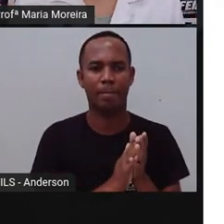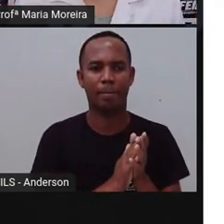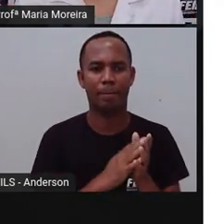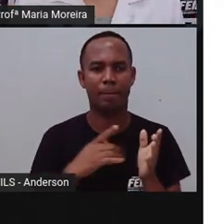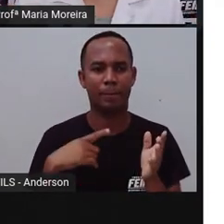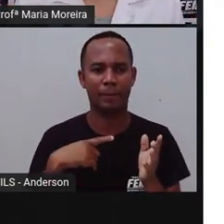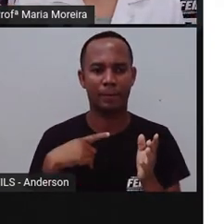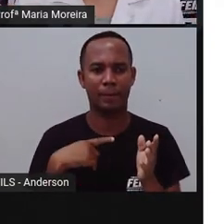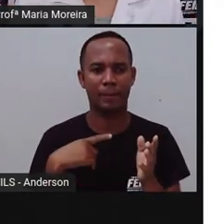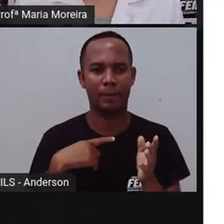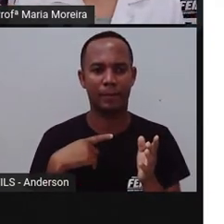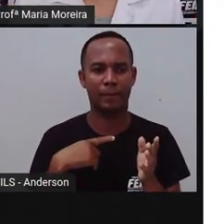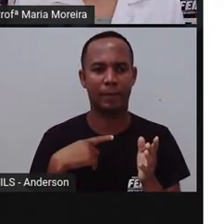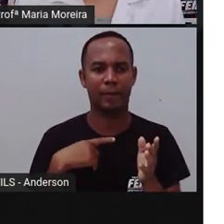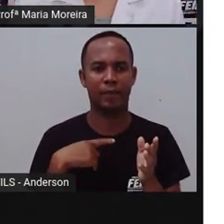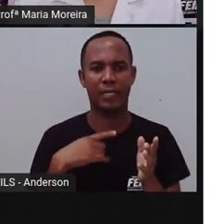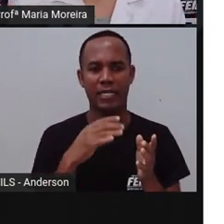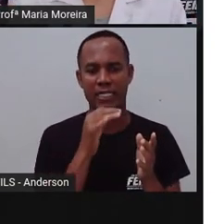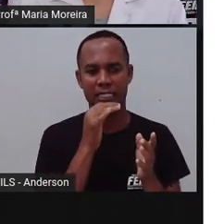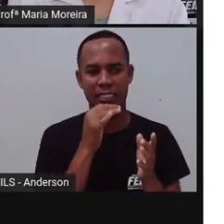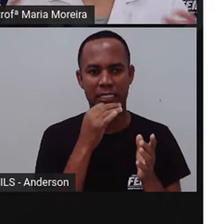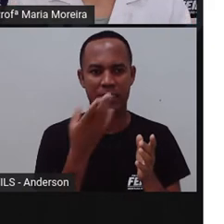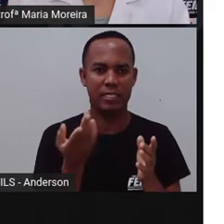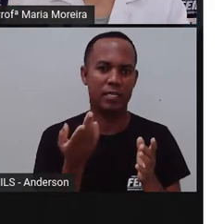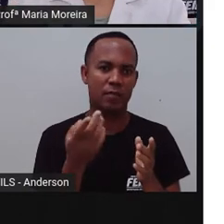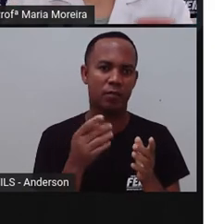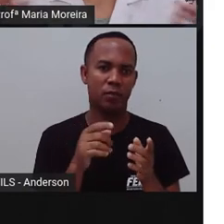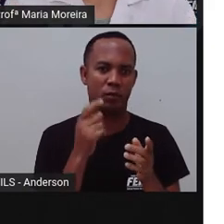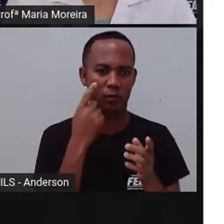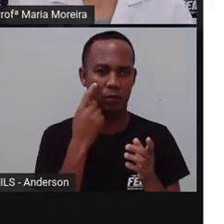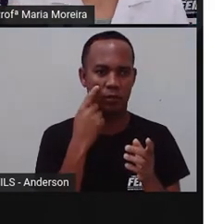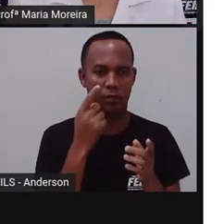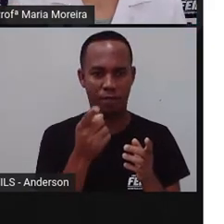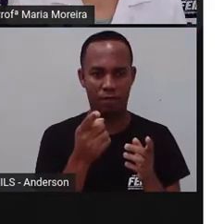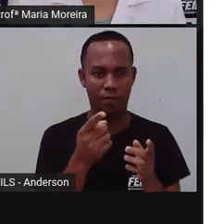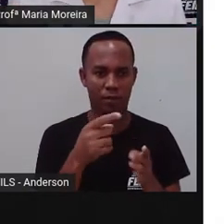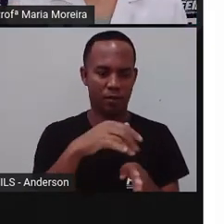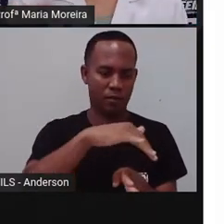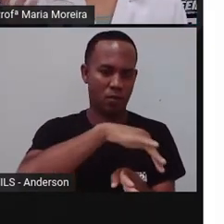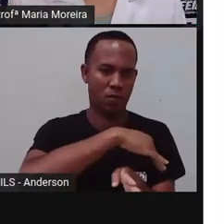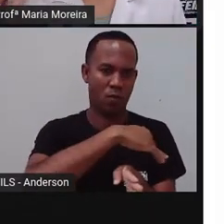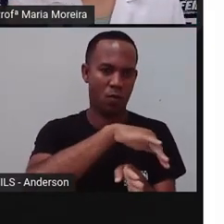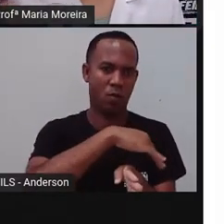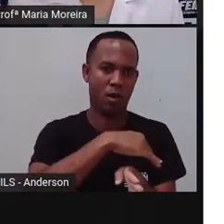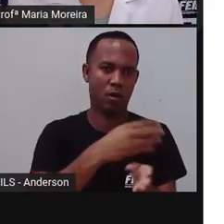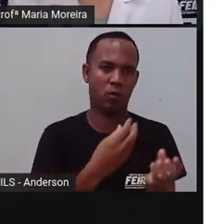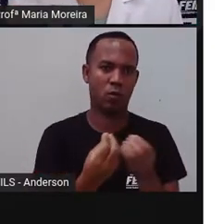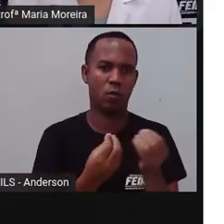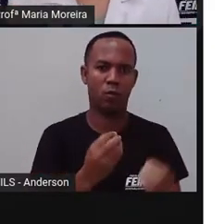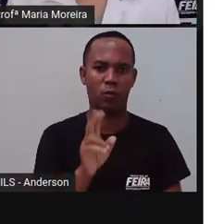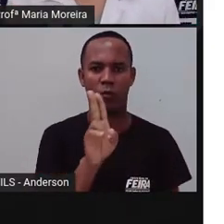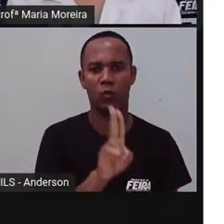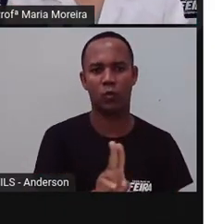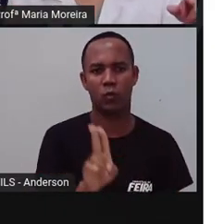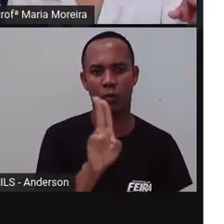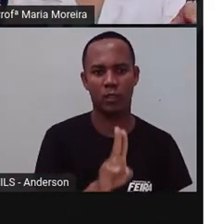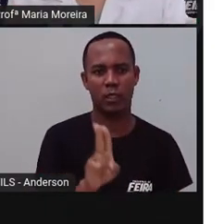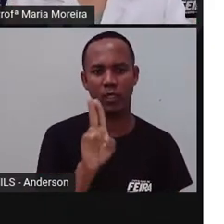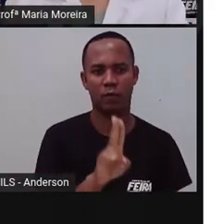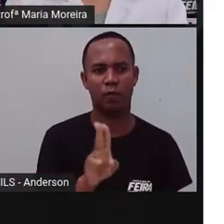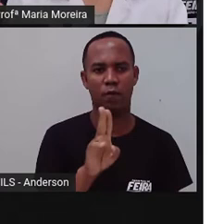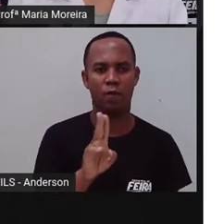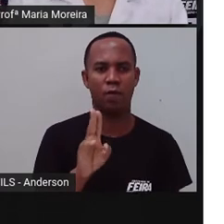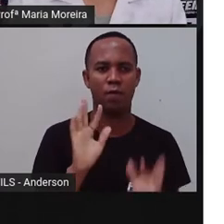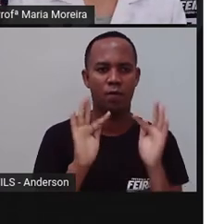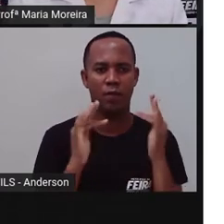esse final de semana do dia, essa manhã do domingo, para estar com a família. Essa interrupção